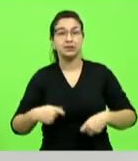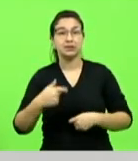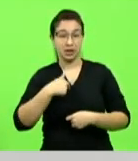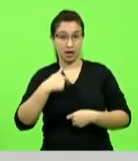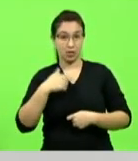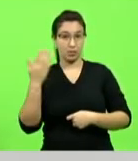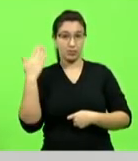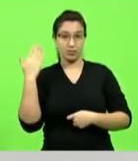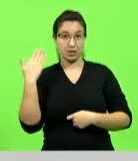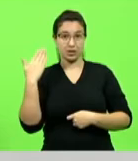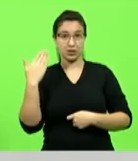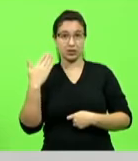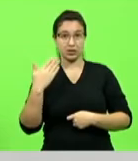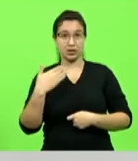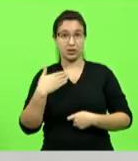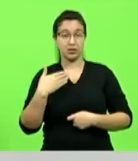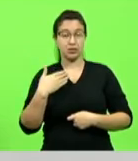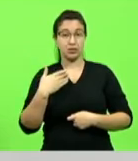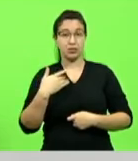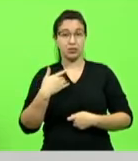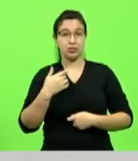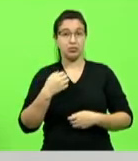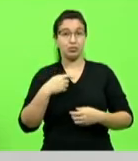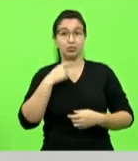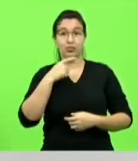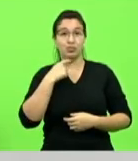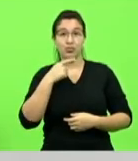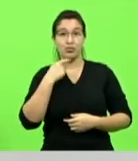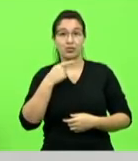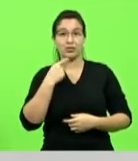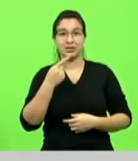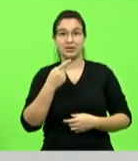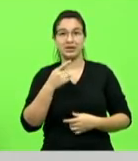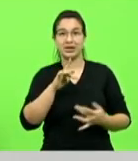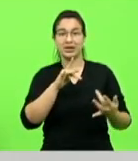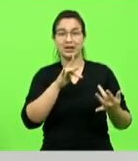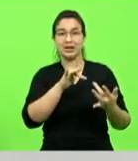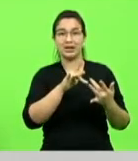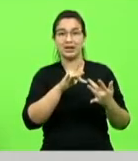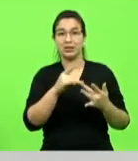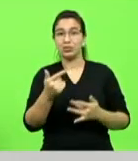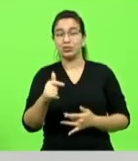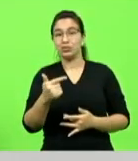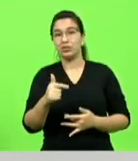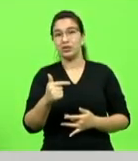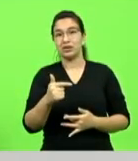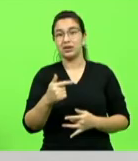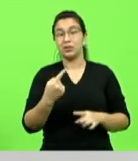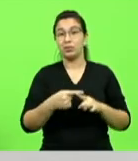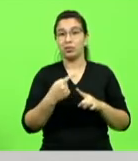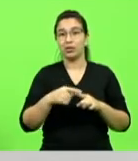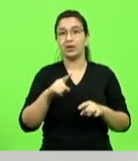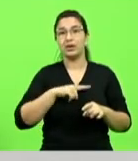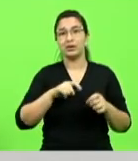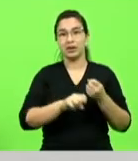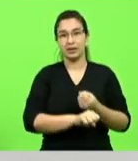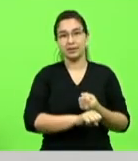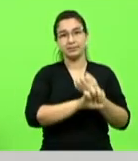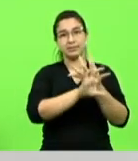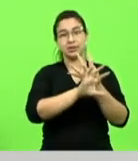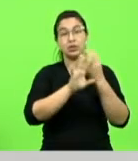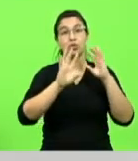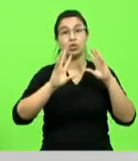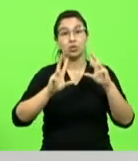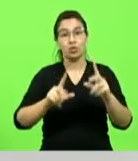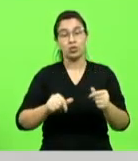e não fui atendido porque estavam adotando essa modalidade de home office ainda em todas as secretarias estou